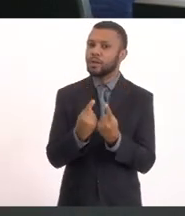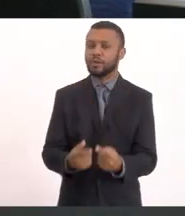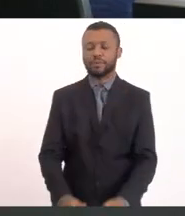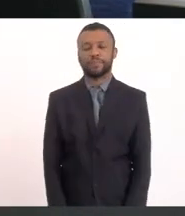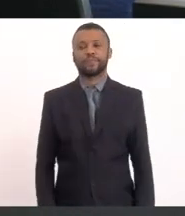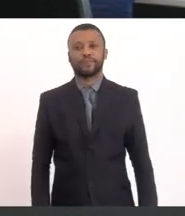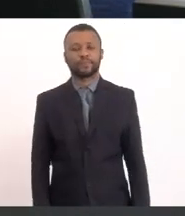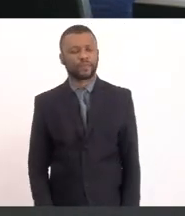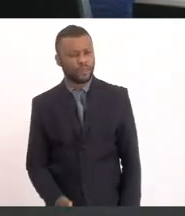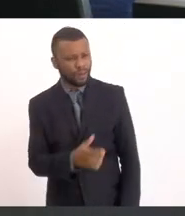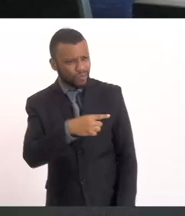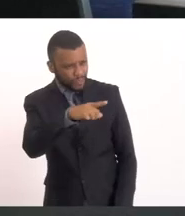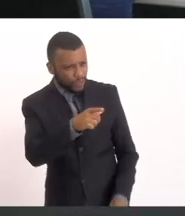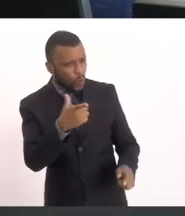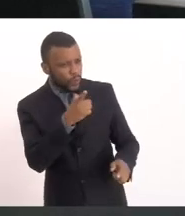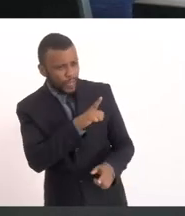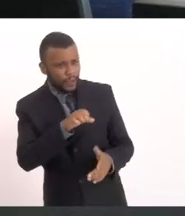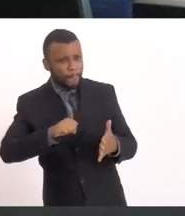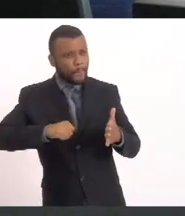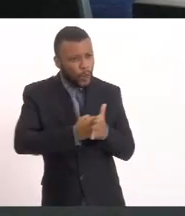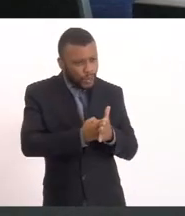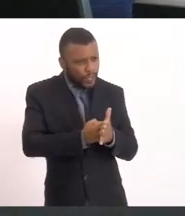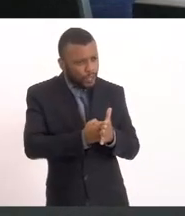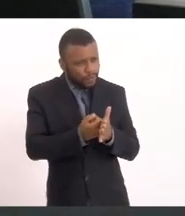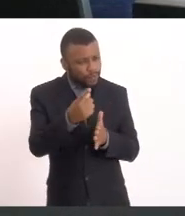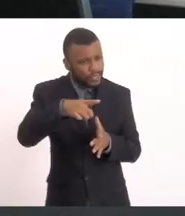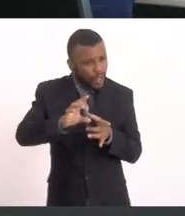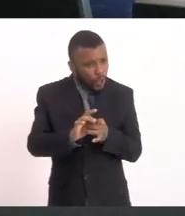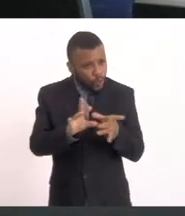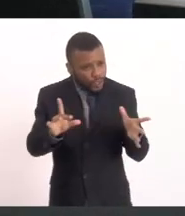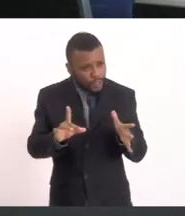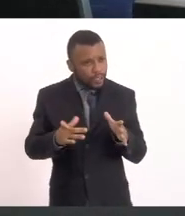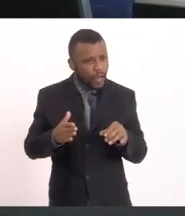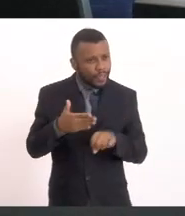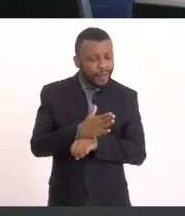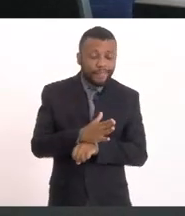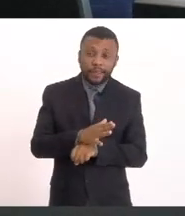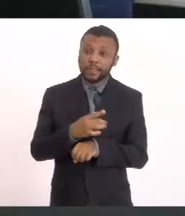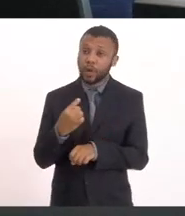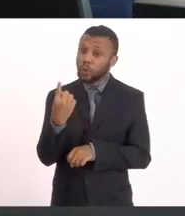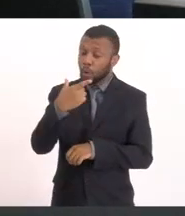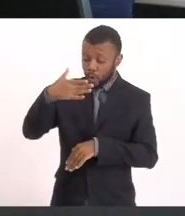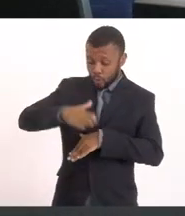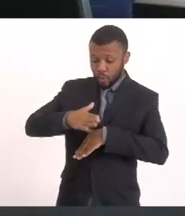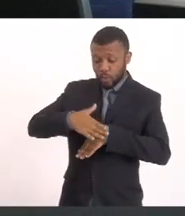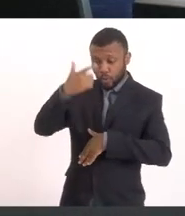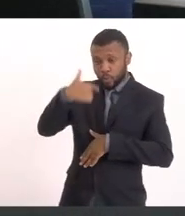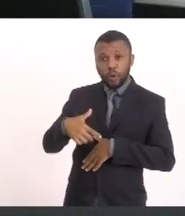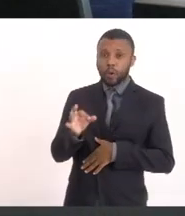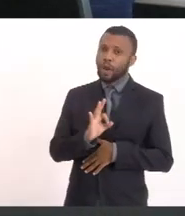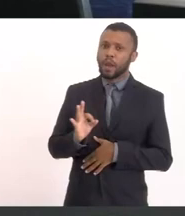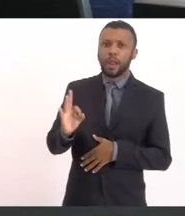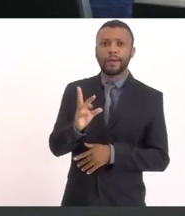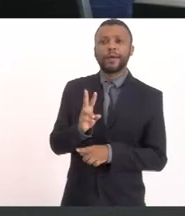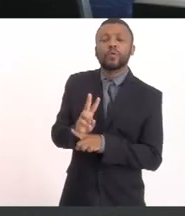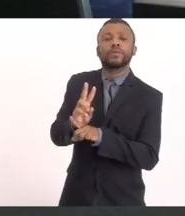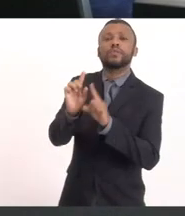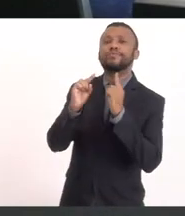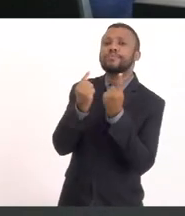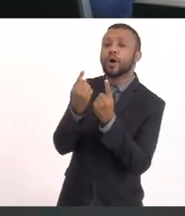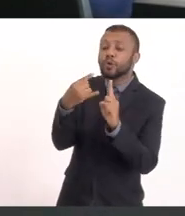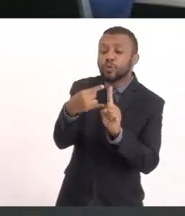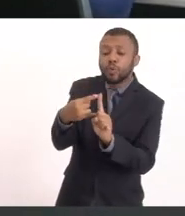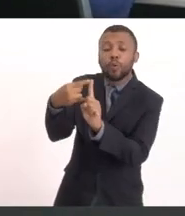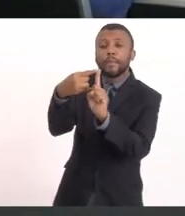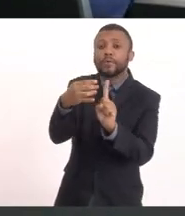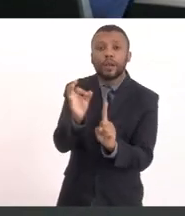vocês colocarem Um bloqueio Vocês autorizam a entrada Não somos nós Que cuidamos Da sessão Do Google Meet